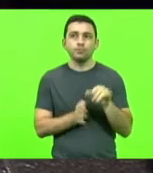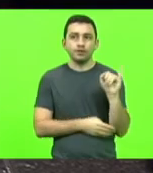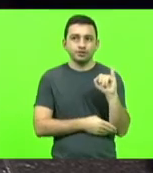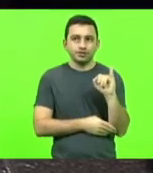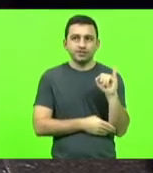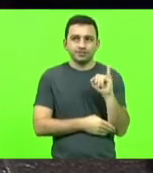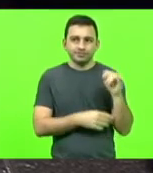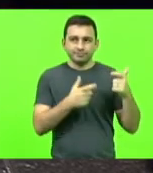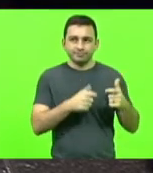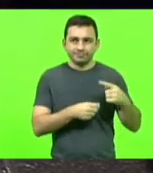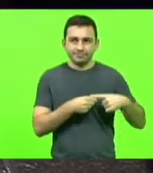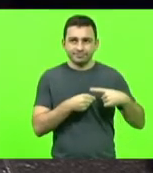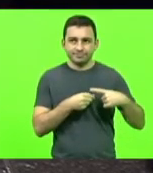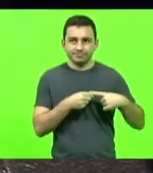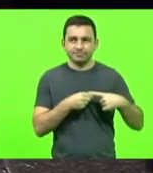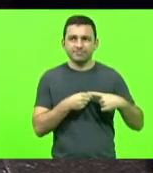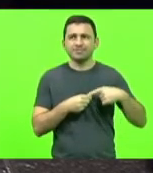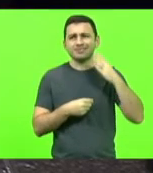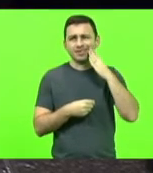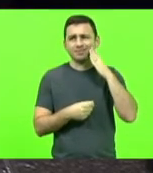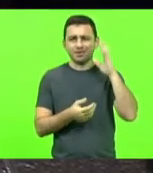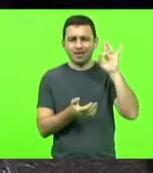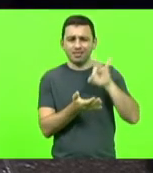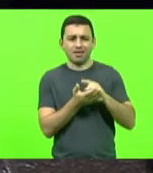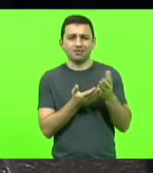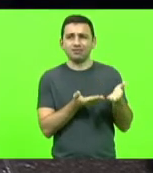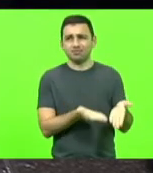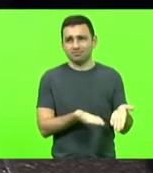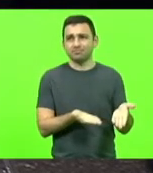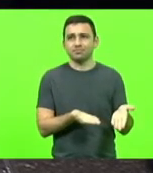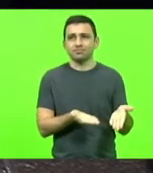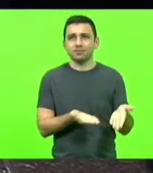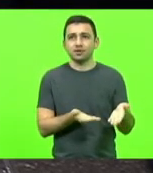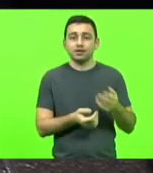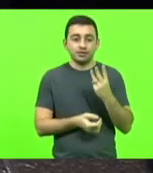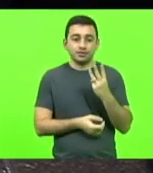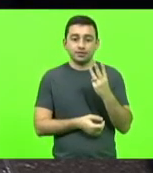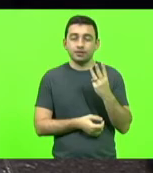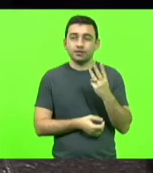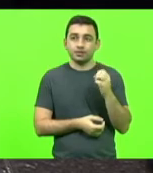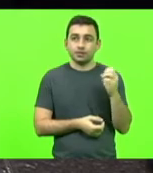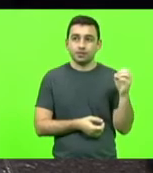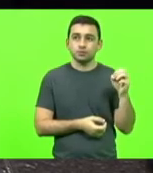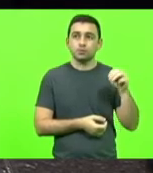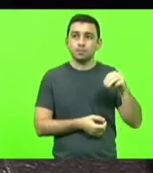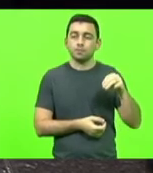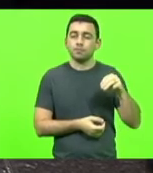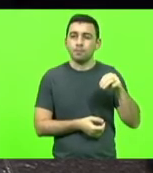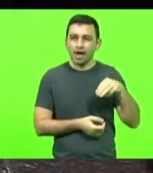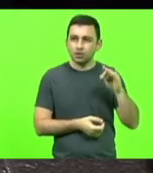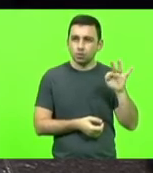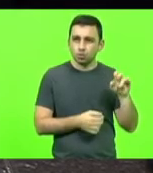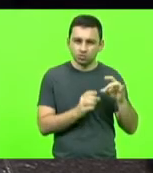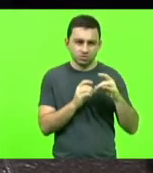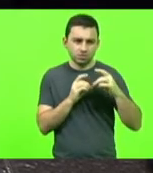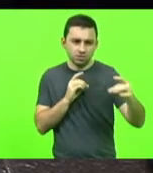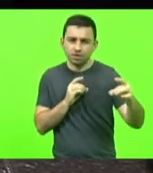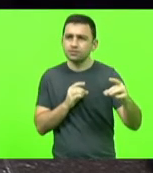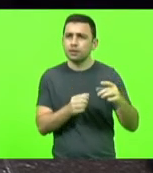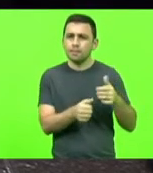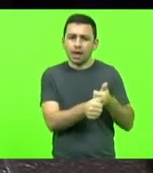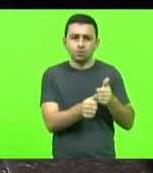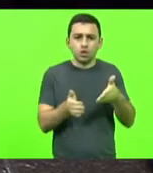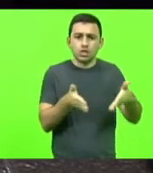sabemos da nossa realidade a cada 300 metros um ribeirão cada 500 metros um rio